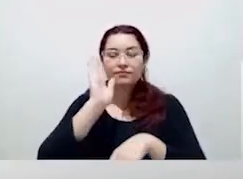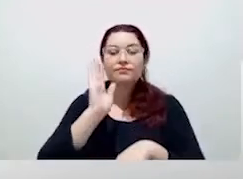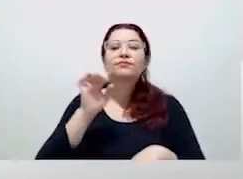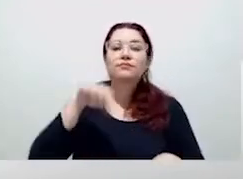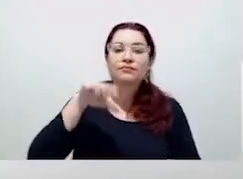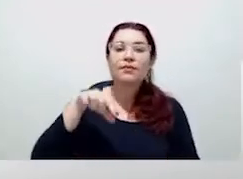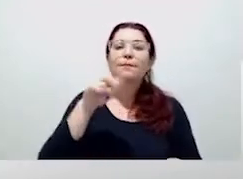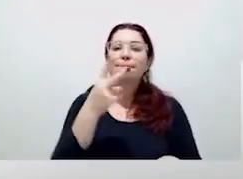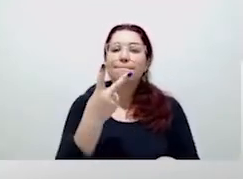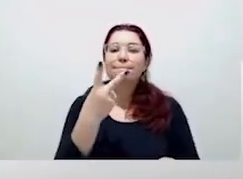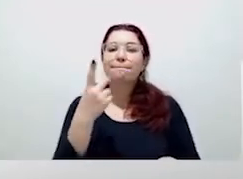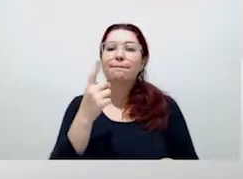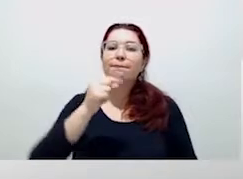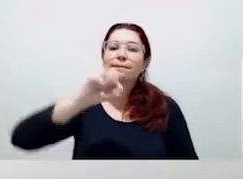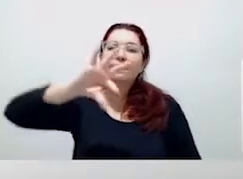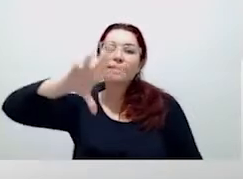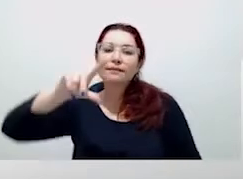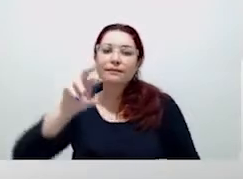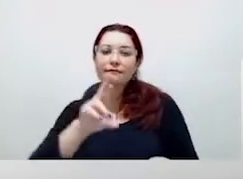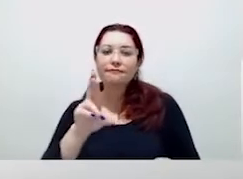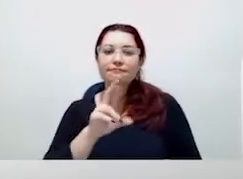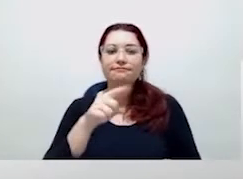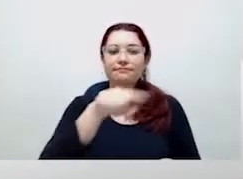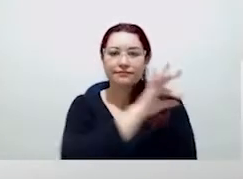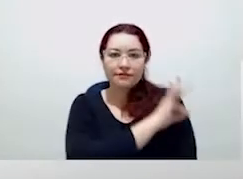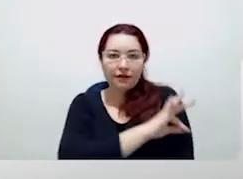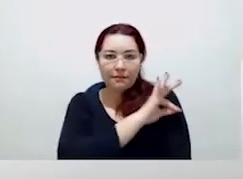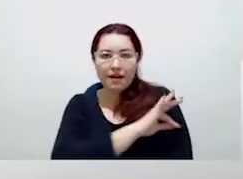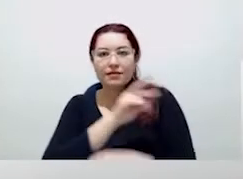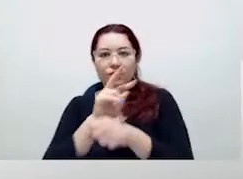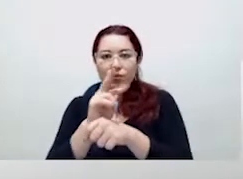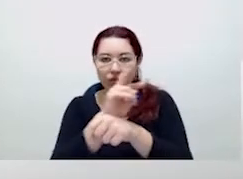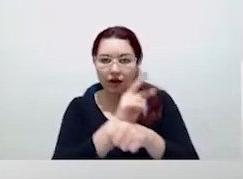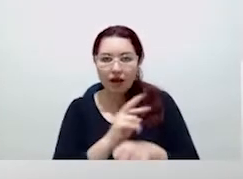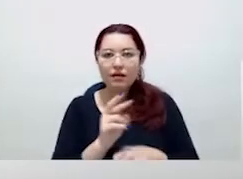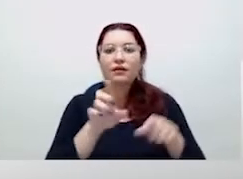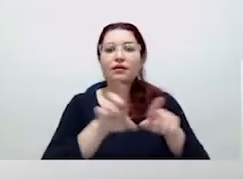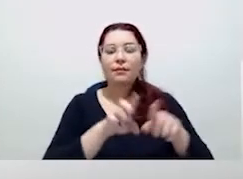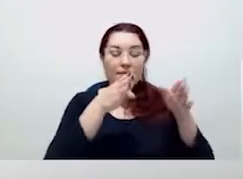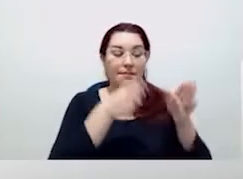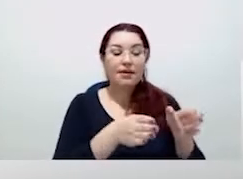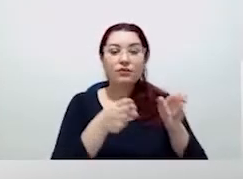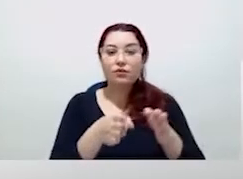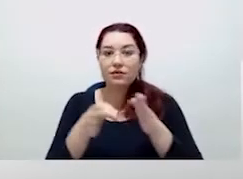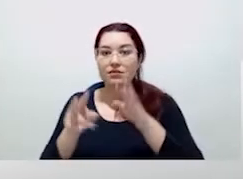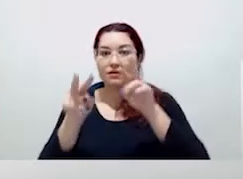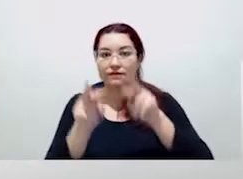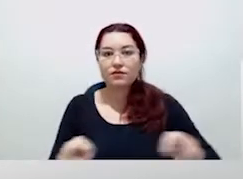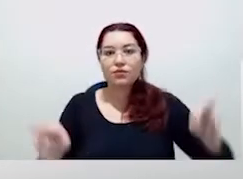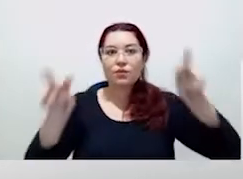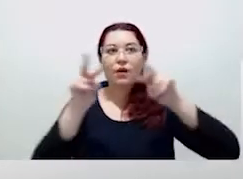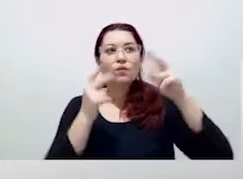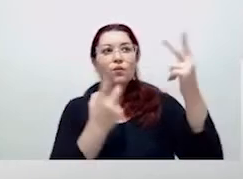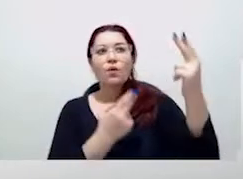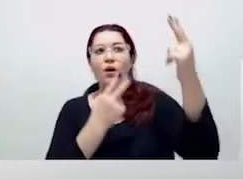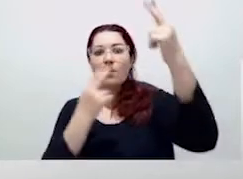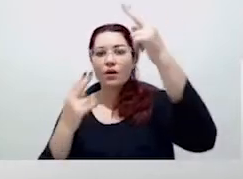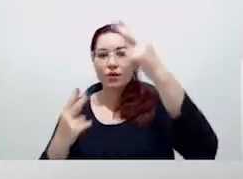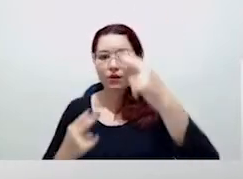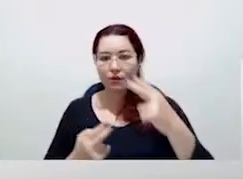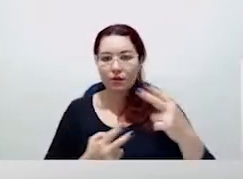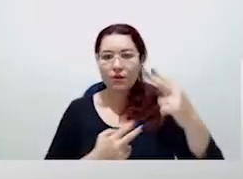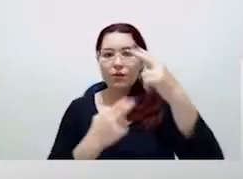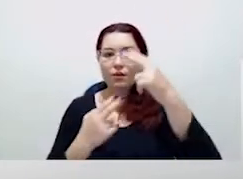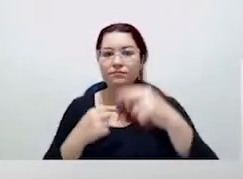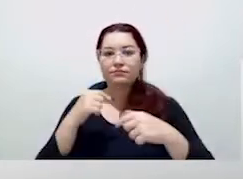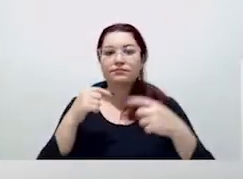para a estruturação da farmácia, a qualificação do cuidado farmacêutico e a padronização visual das nossas farmácias, distribuídos